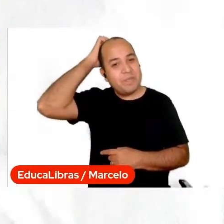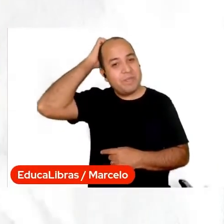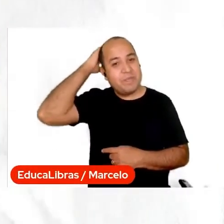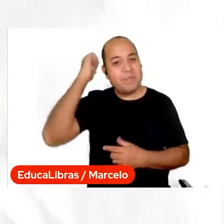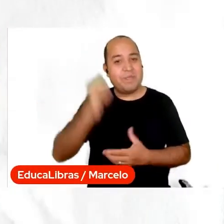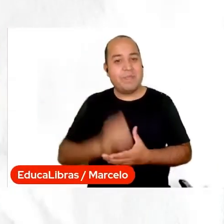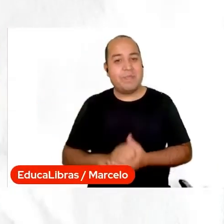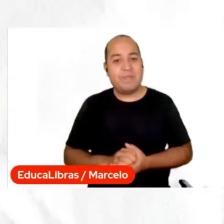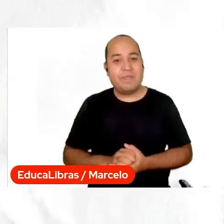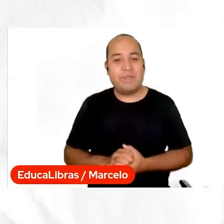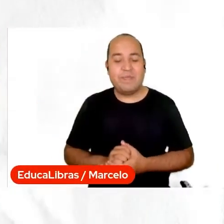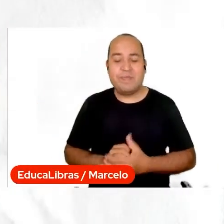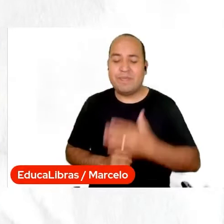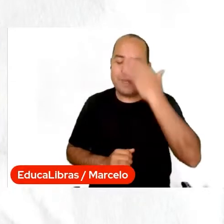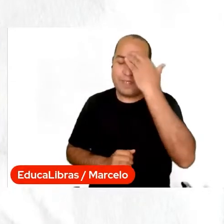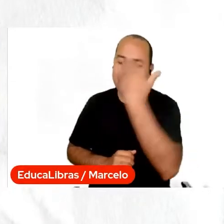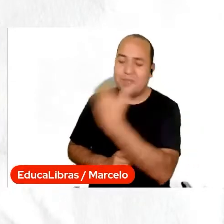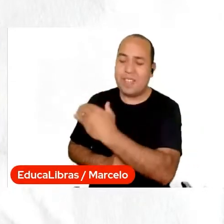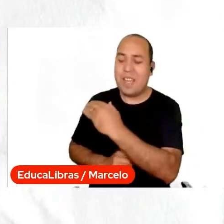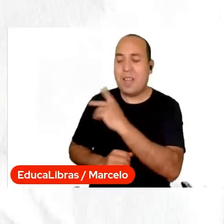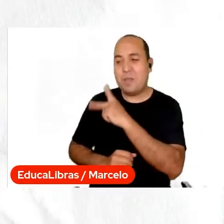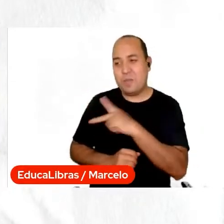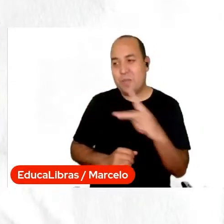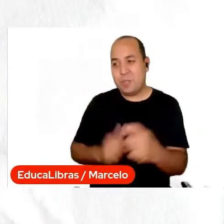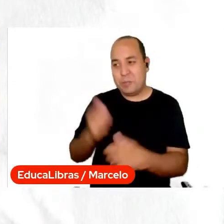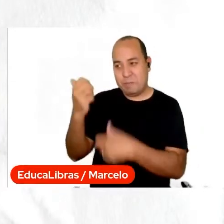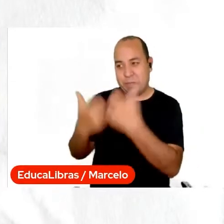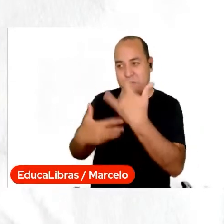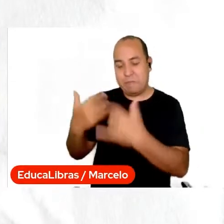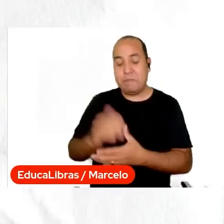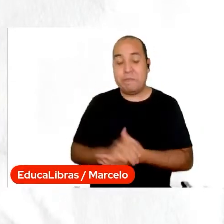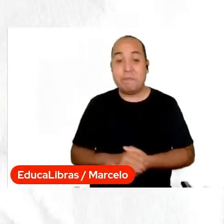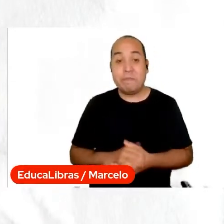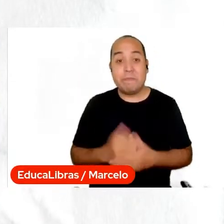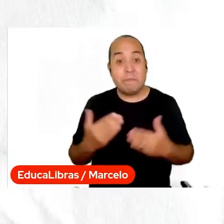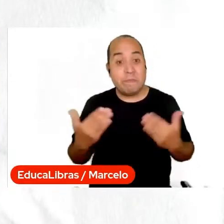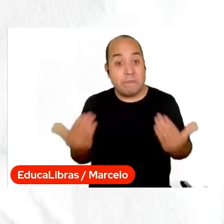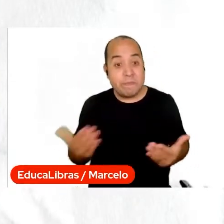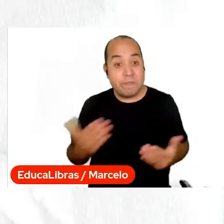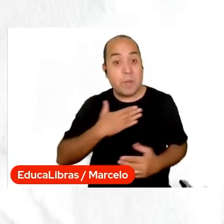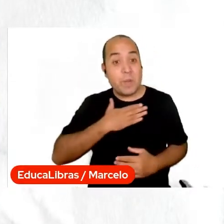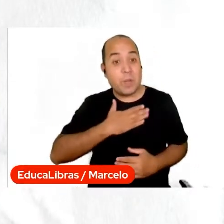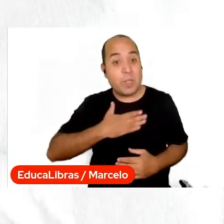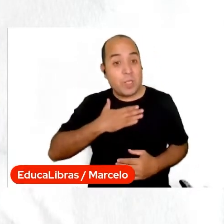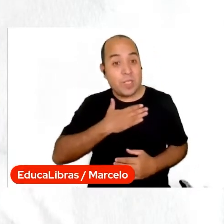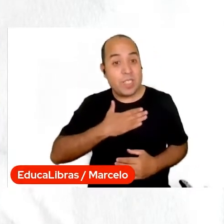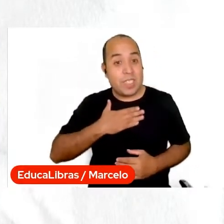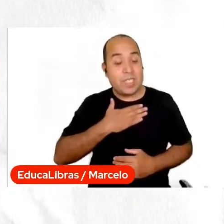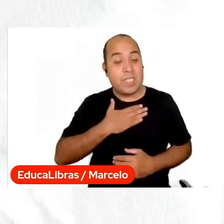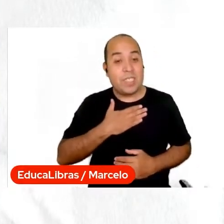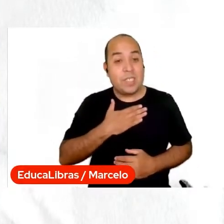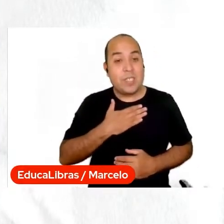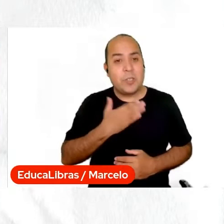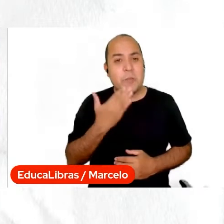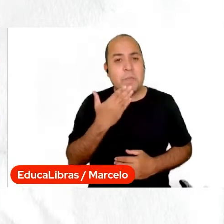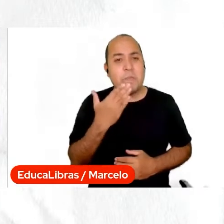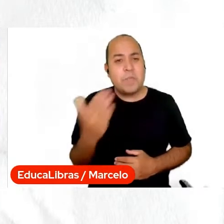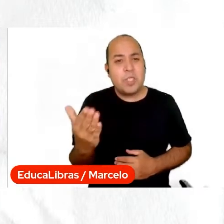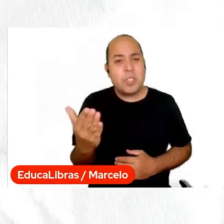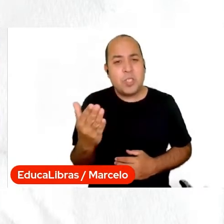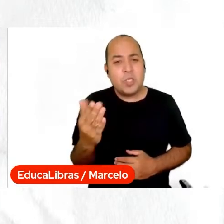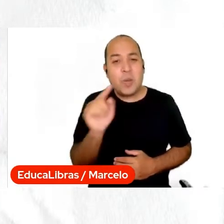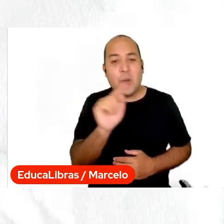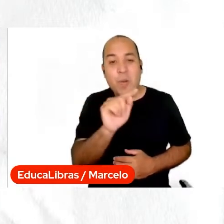Obrigada, professor, pela sua apresentação. Então, eu gostaria de pedir para os nossos